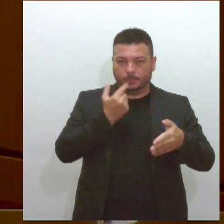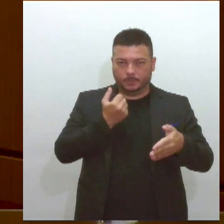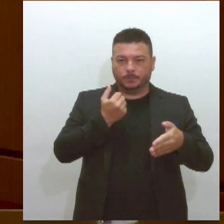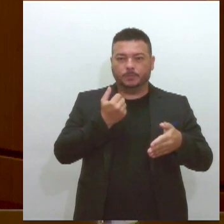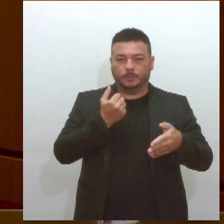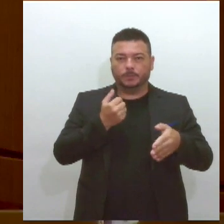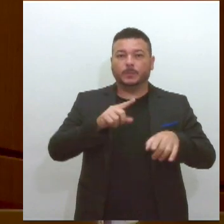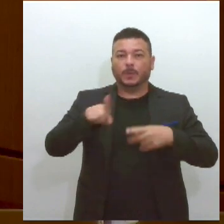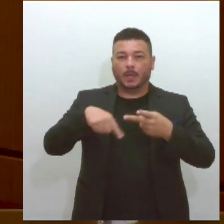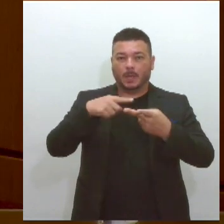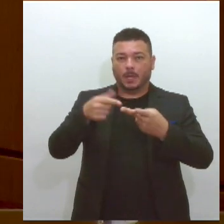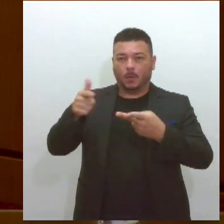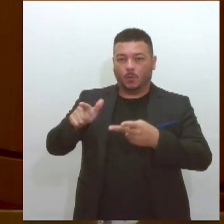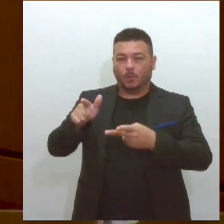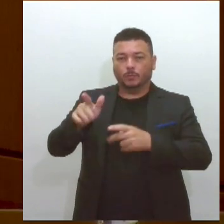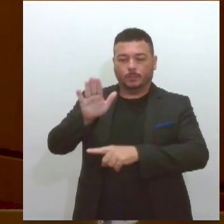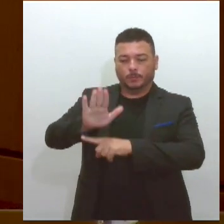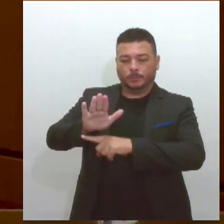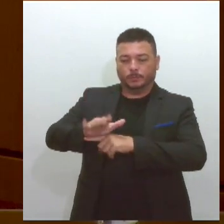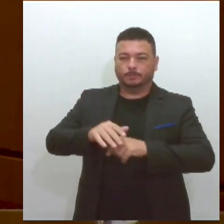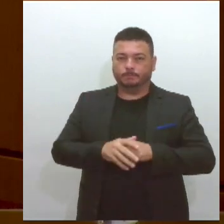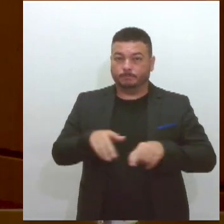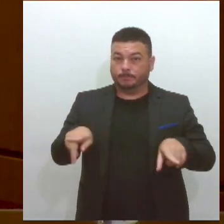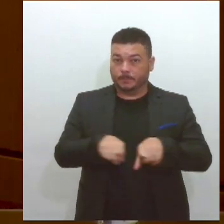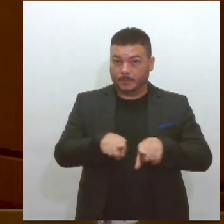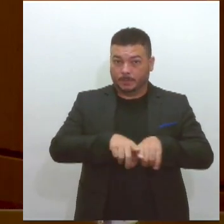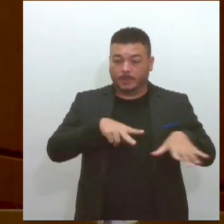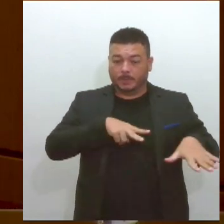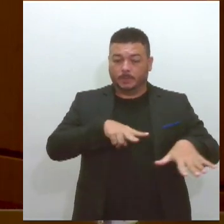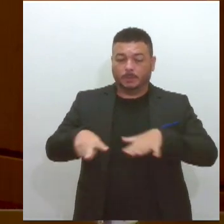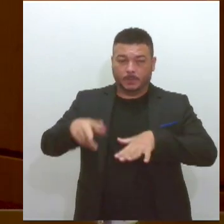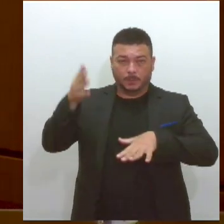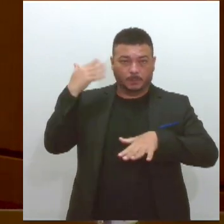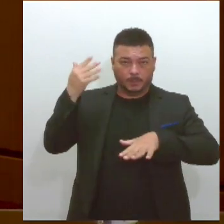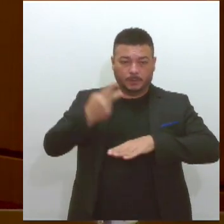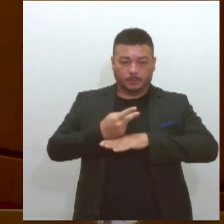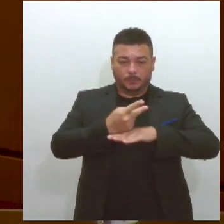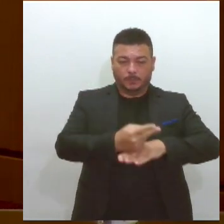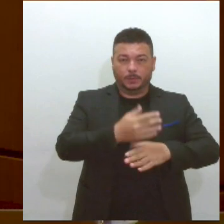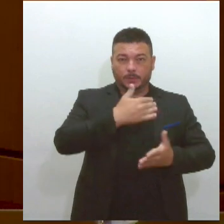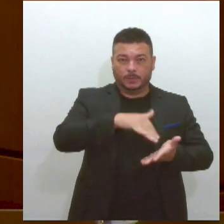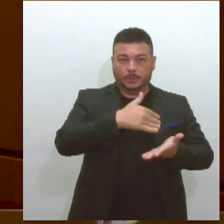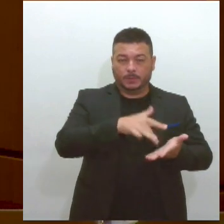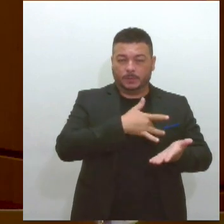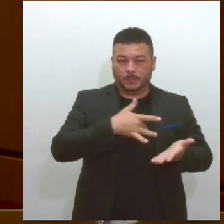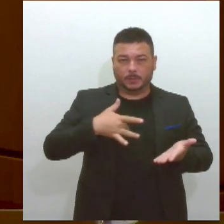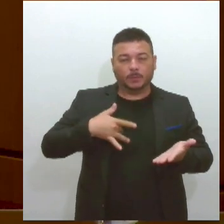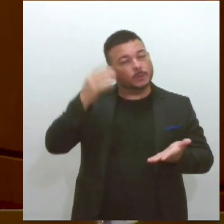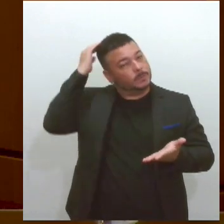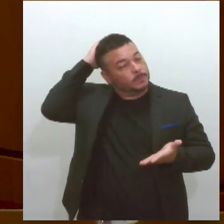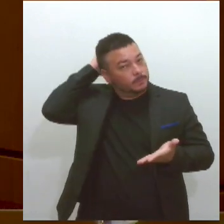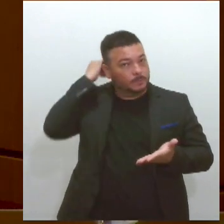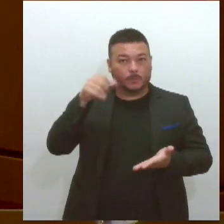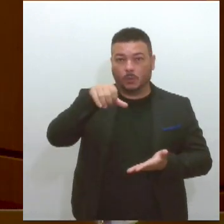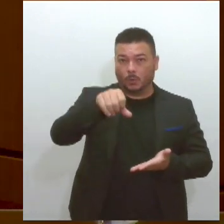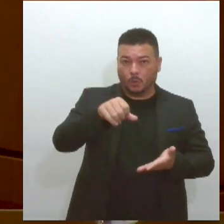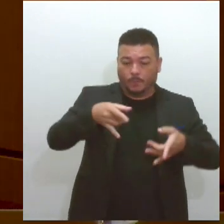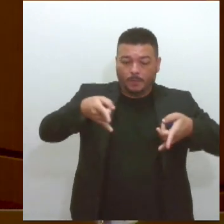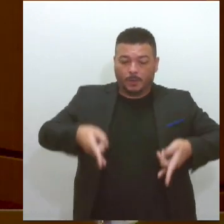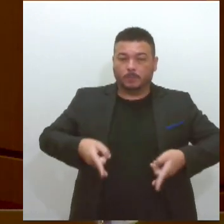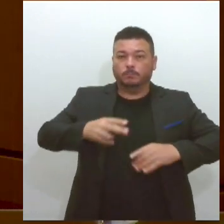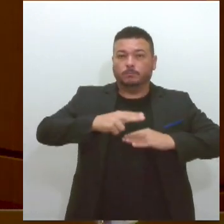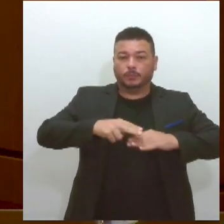Também foram entregues na semana passada, por meio da Secretaria de Estado da Saúde, novos leitos da ala vermelha da